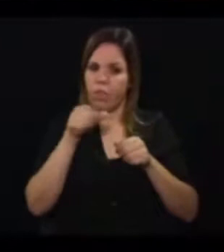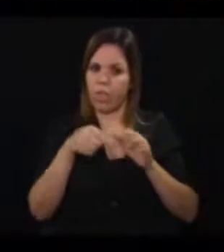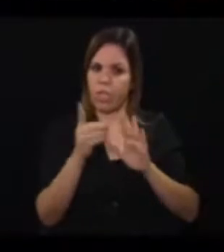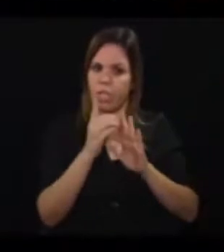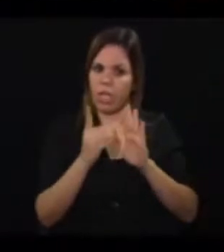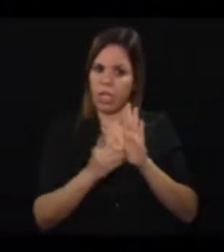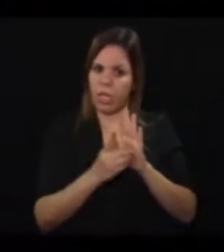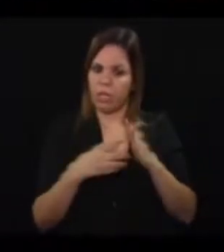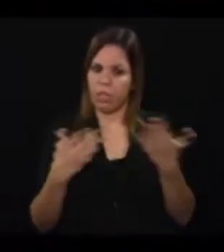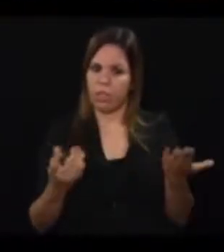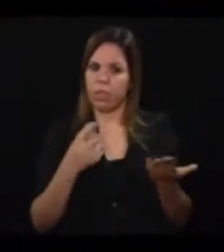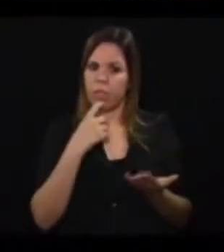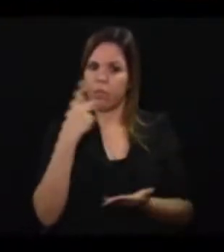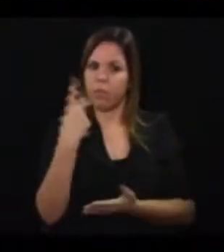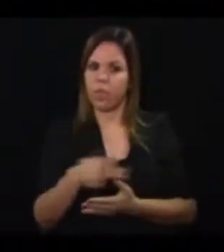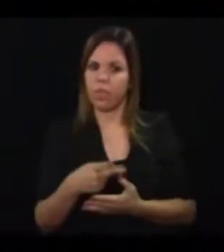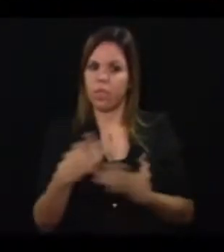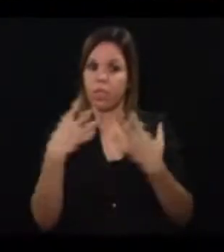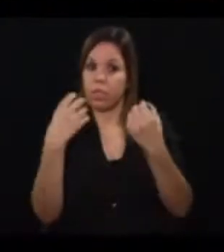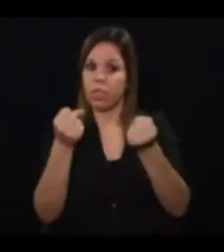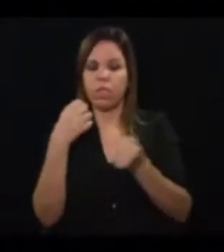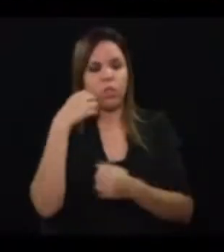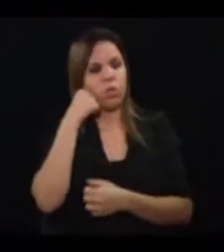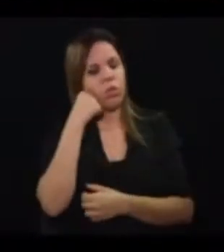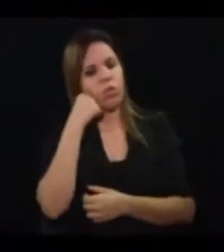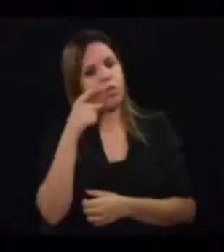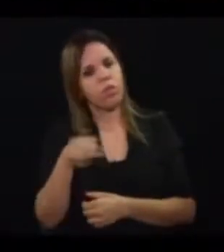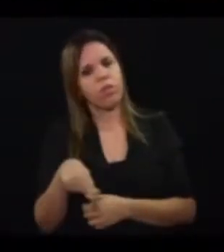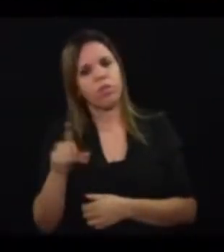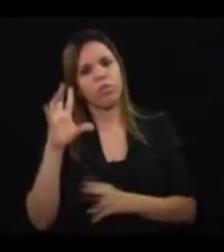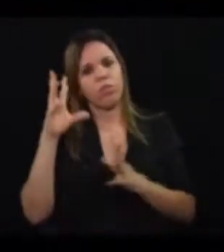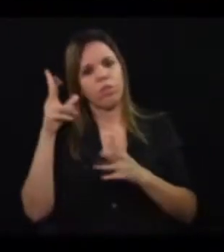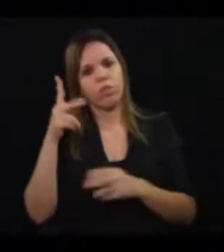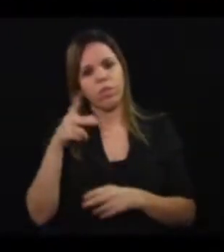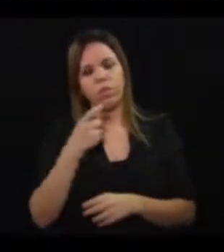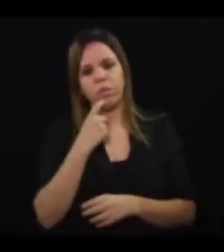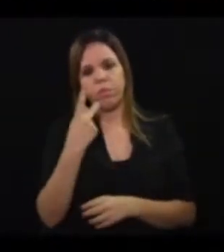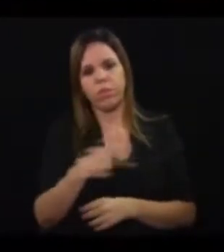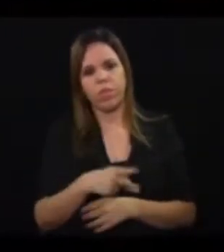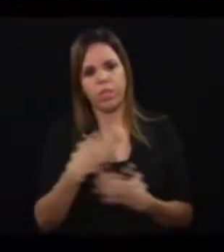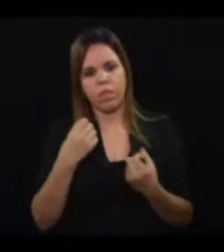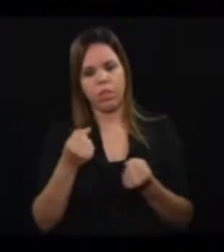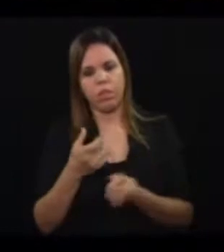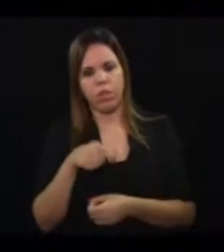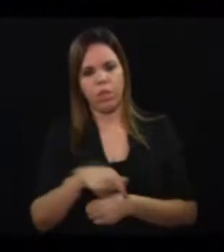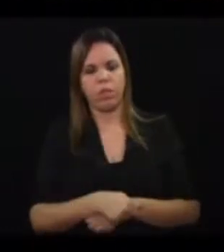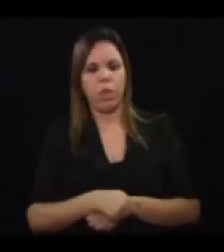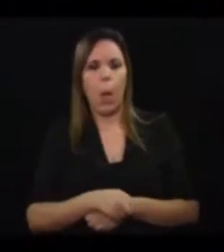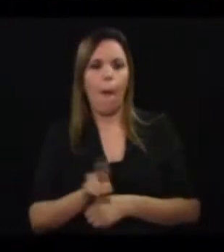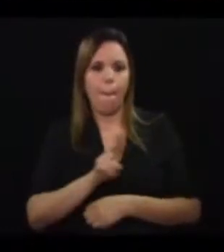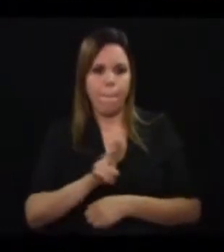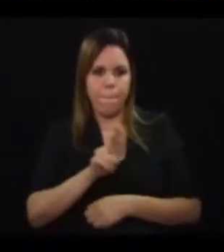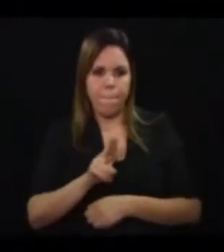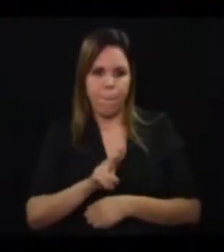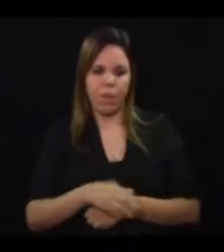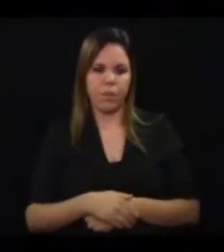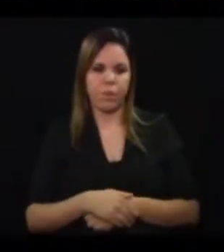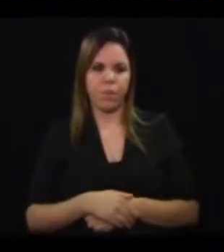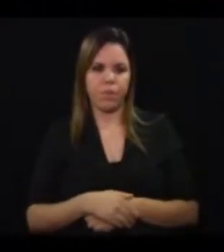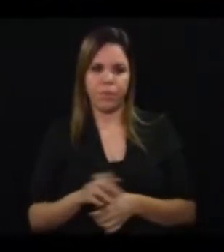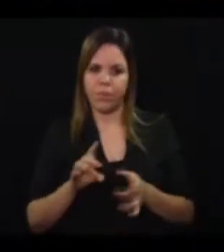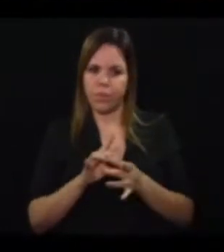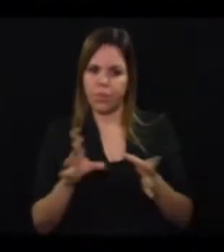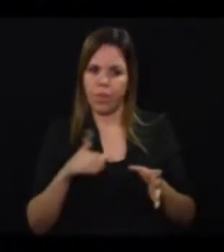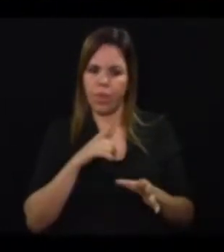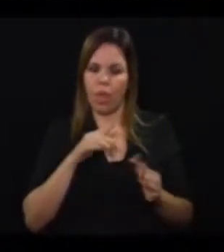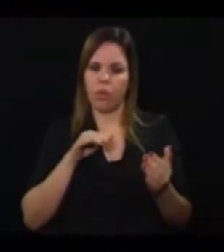porque Campinas adotou. Acho que caiu na graça de Campinas, para que nós possamos aí cada vez mais usufruir, ter um